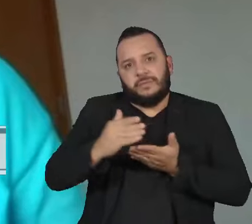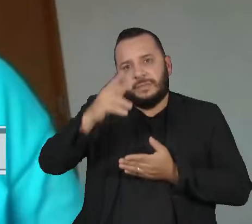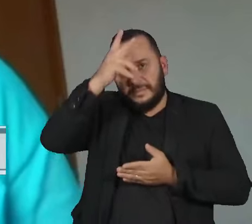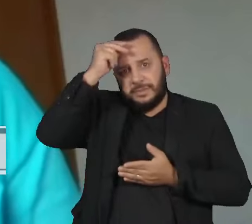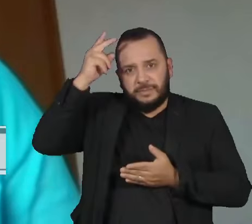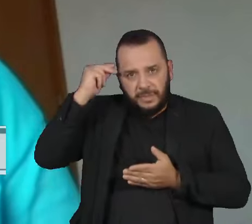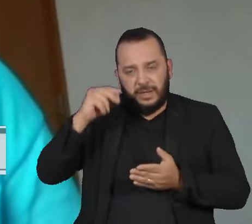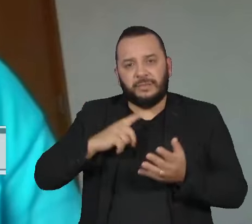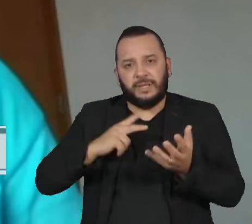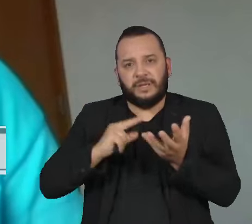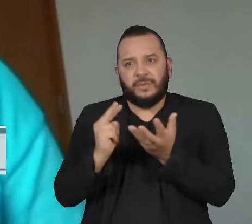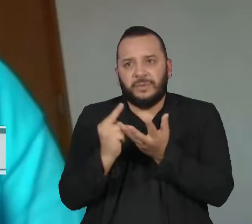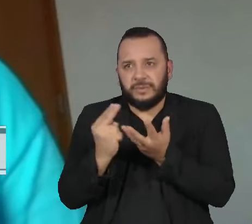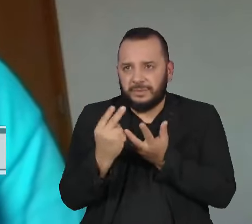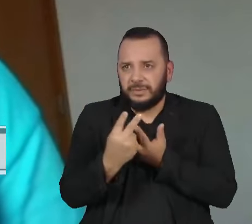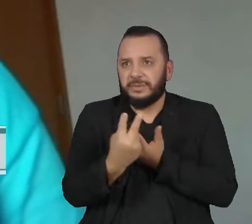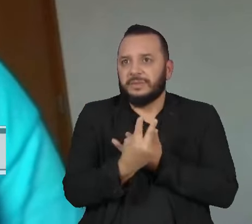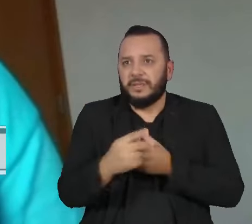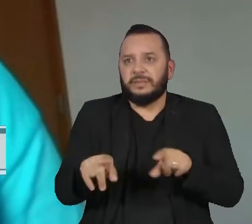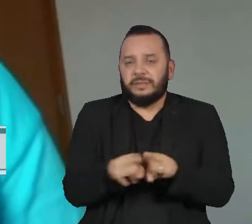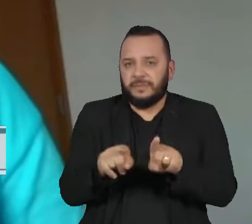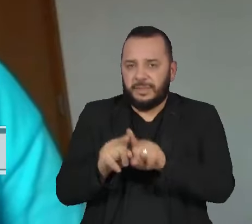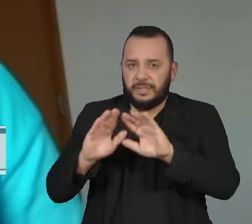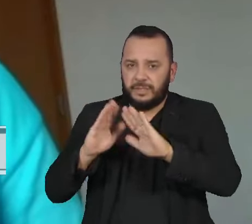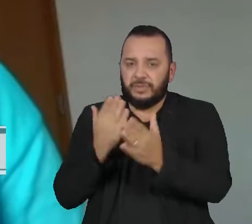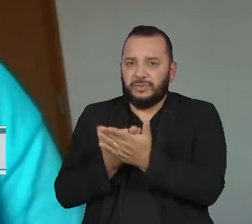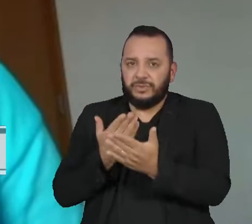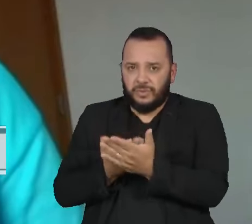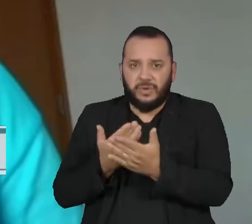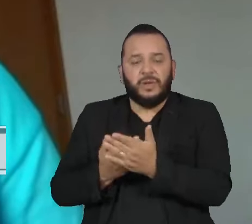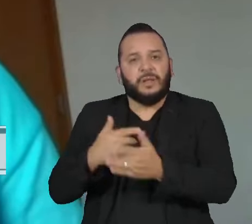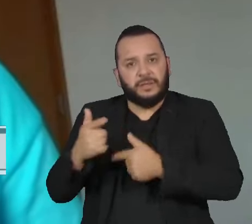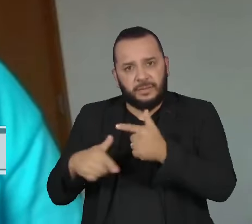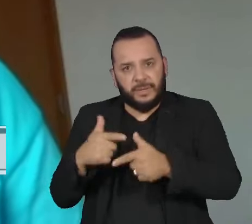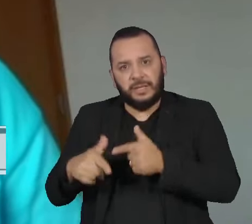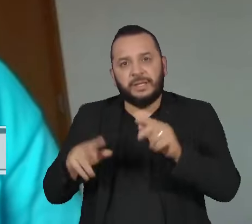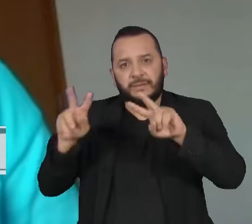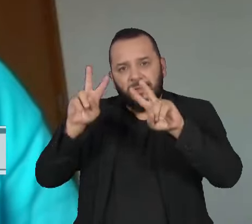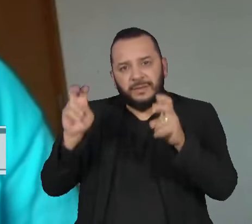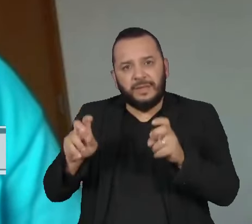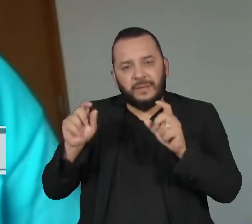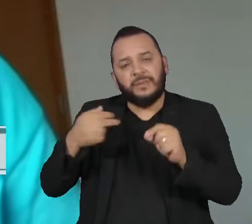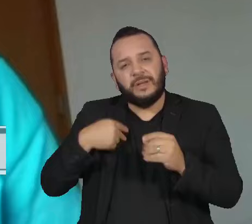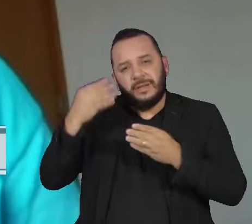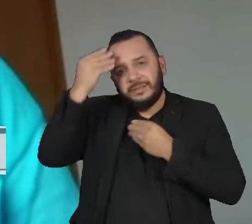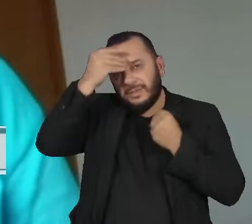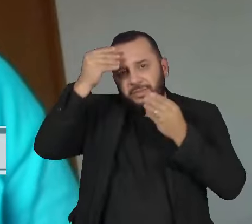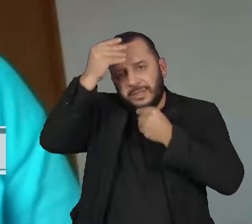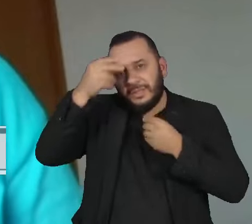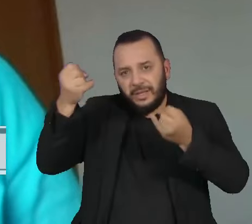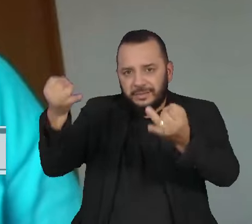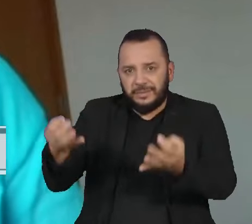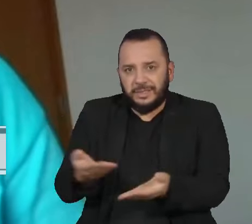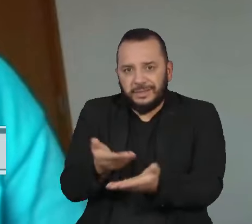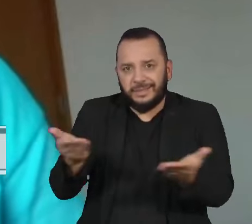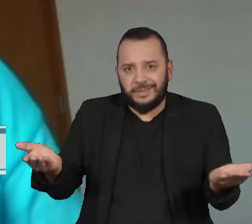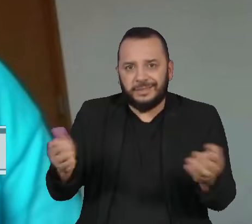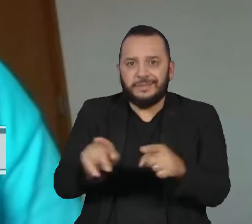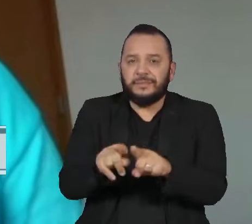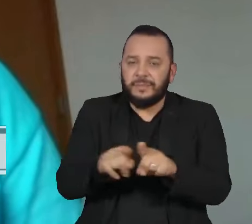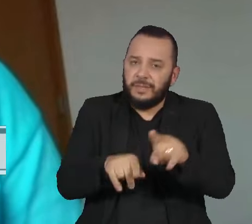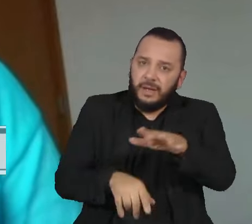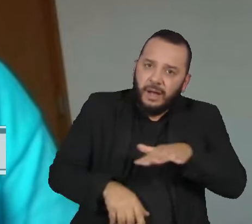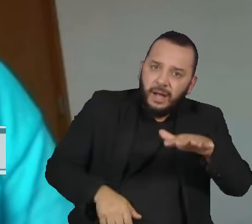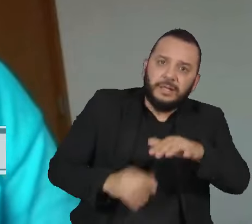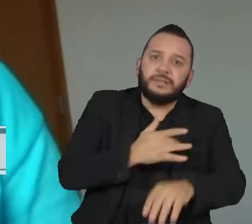dos conselhos tutelares, mas a gente ter as escolas trabalhando, por exemplo, a educação sexual, da gente ter os serviços de saúde treinados